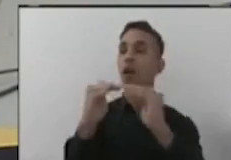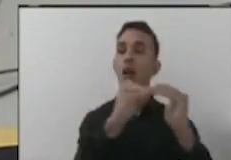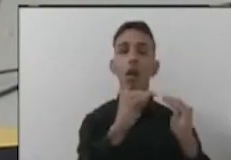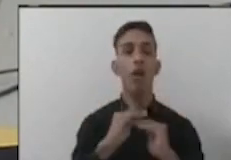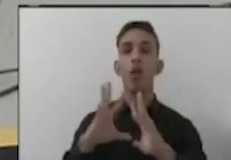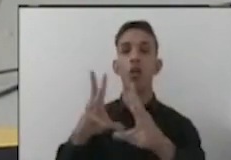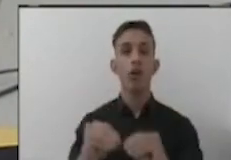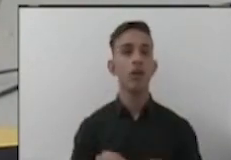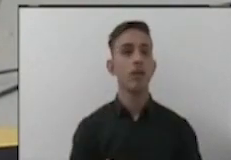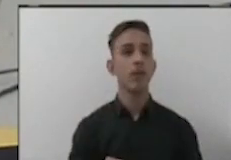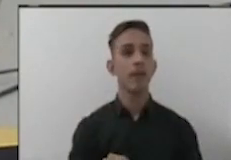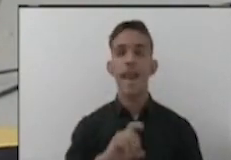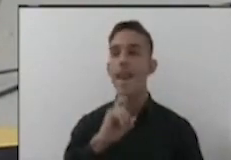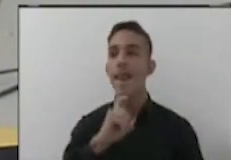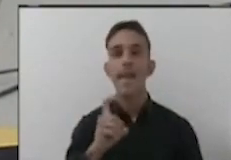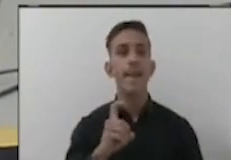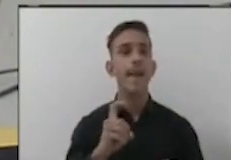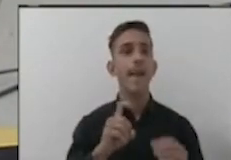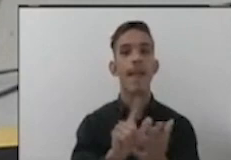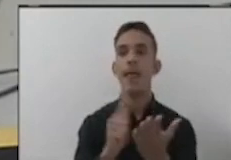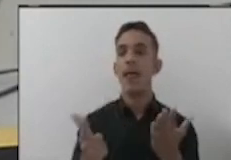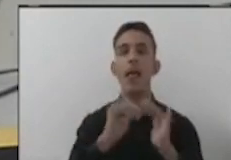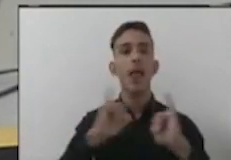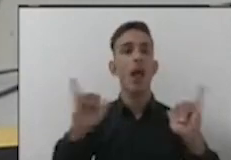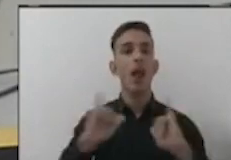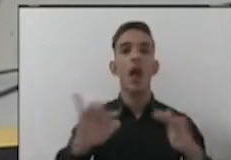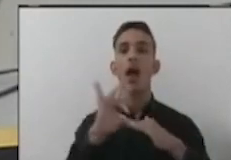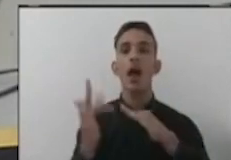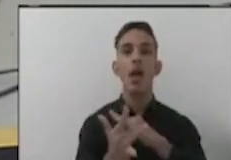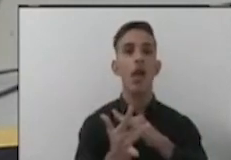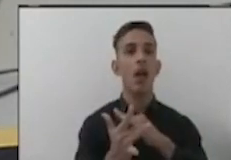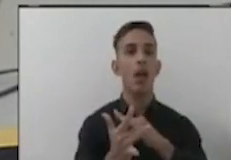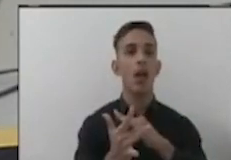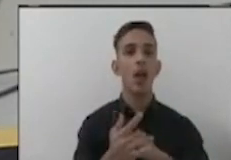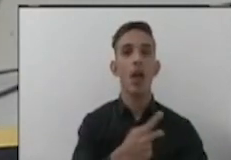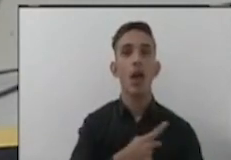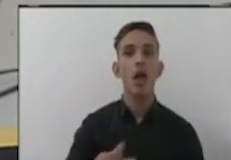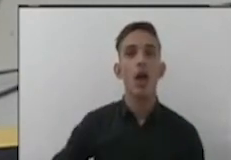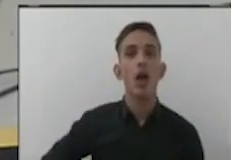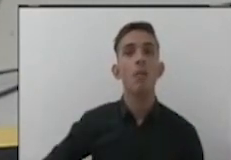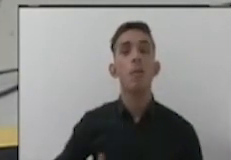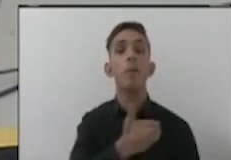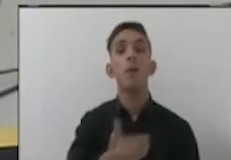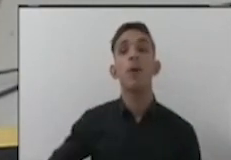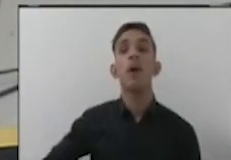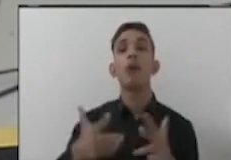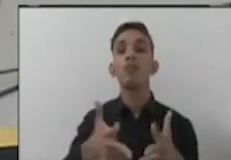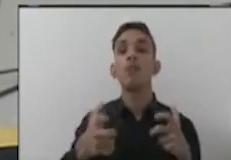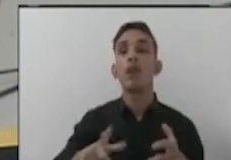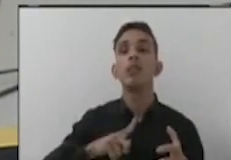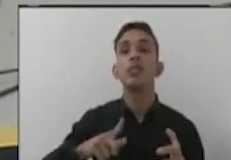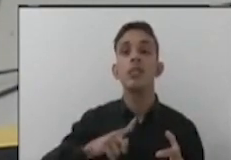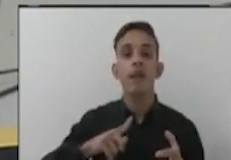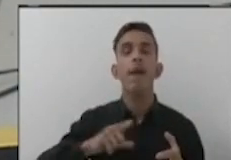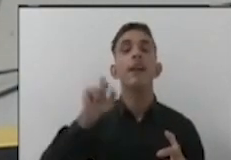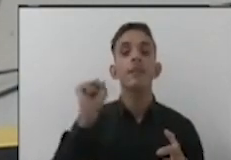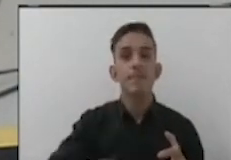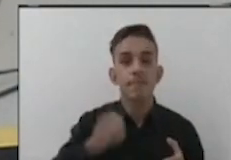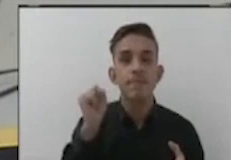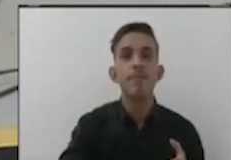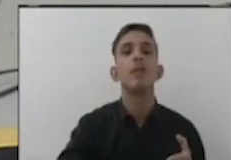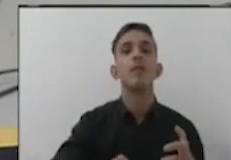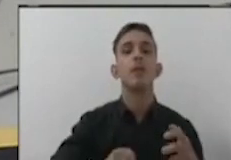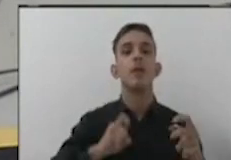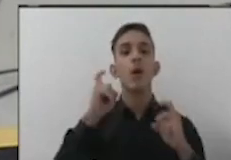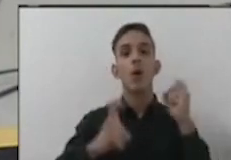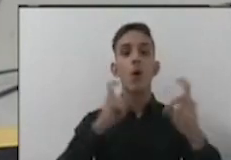Vocês não veem notícia de jornal, comentário na rede social. É público e notório que existe, sim, uma questão, transtorno para quem